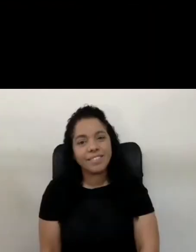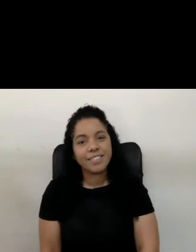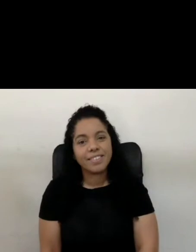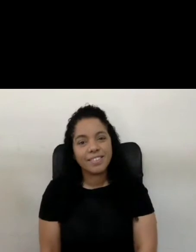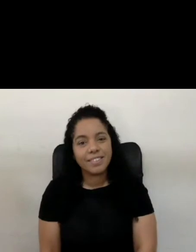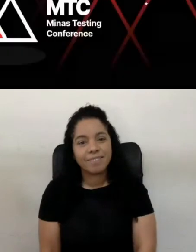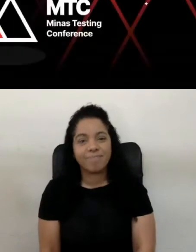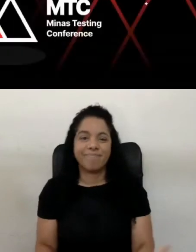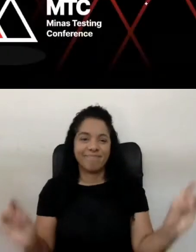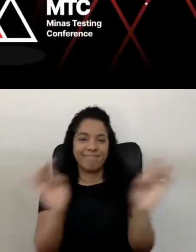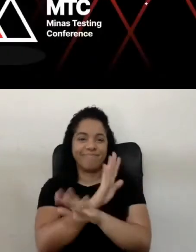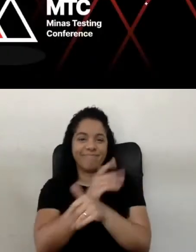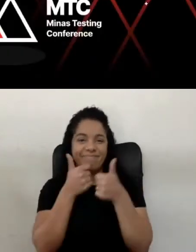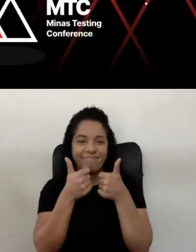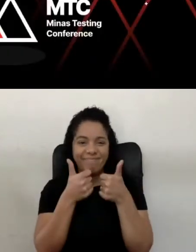Pronto.